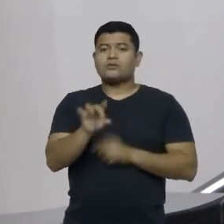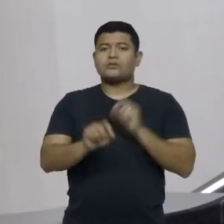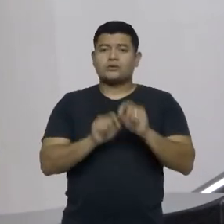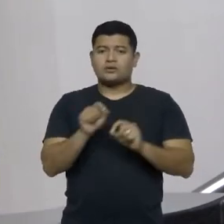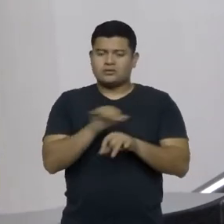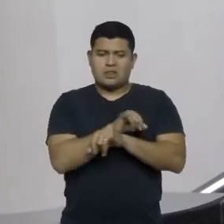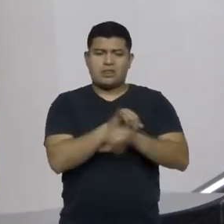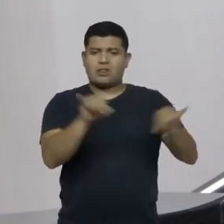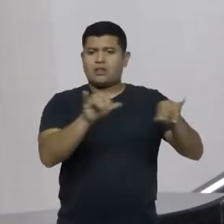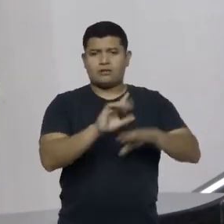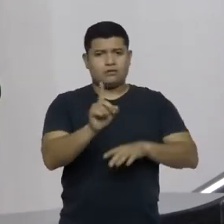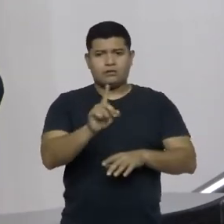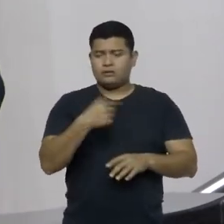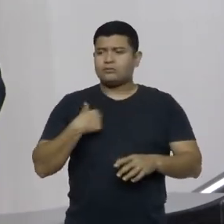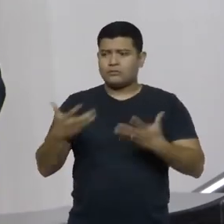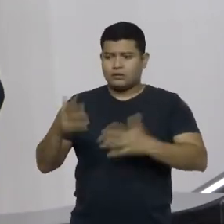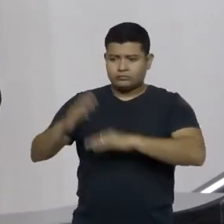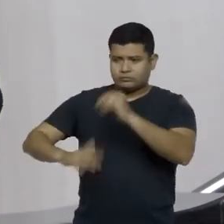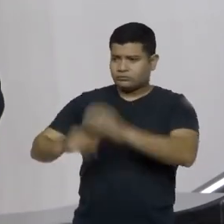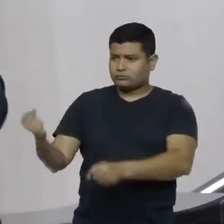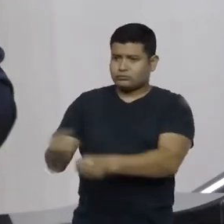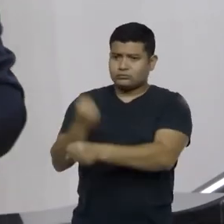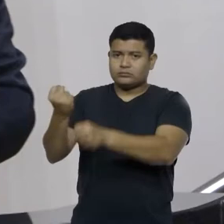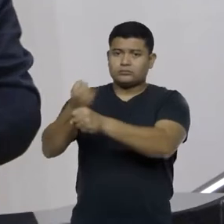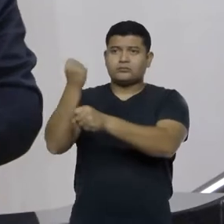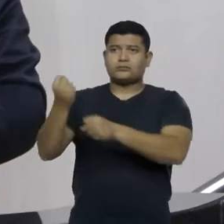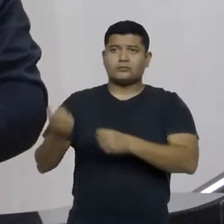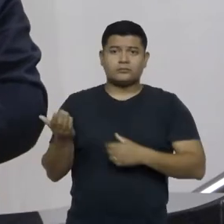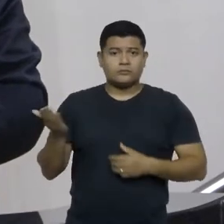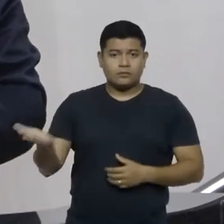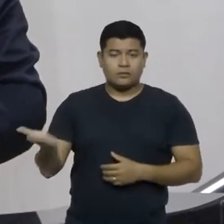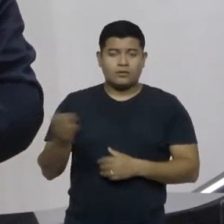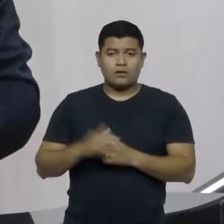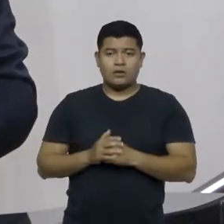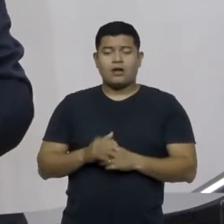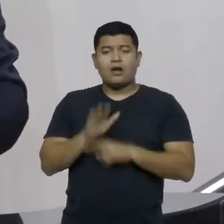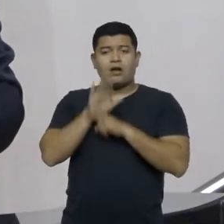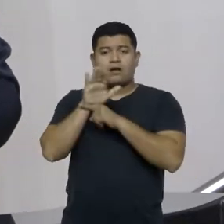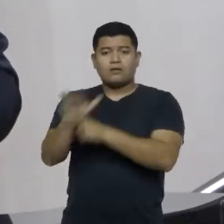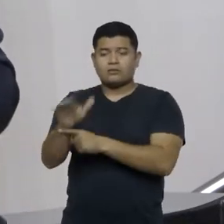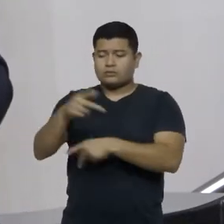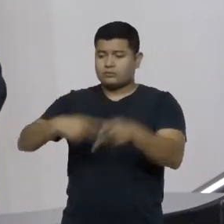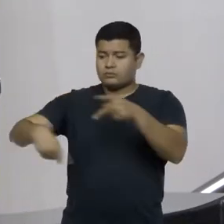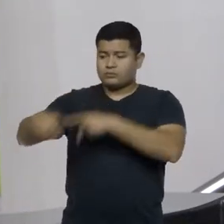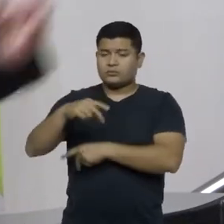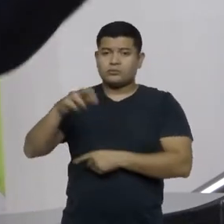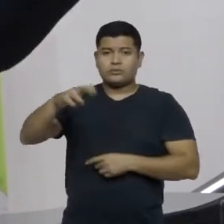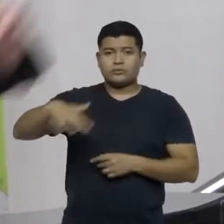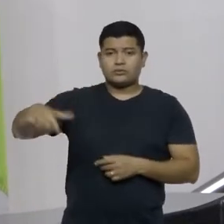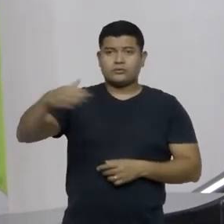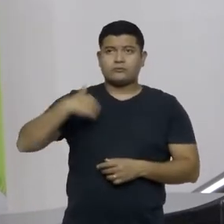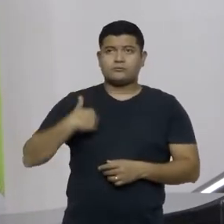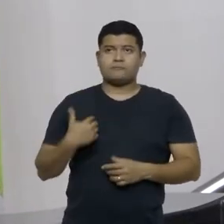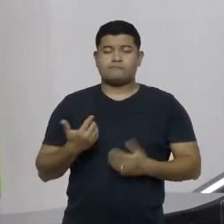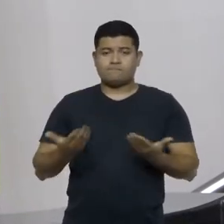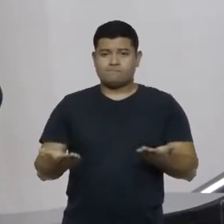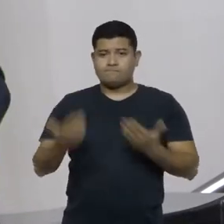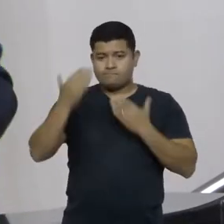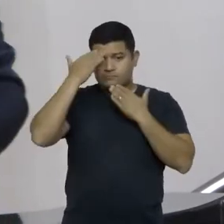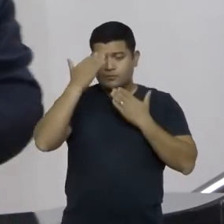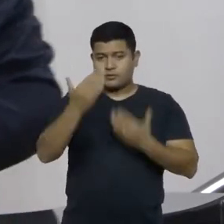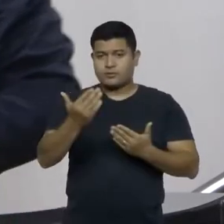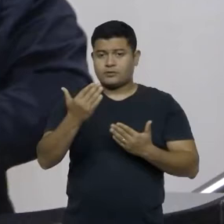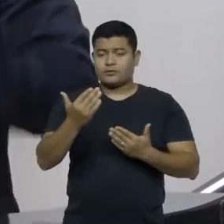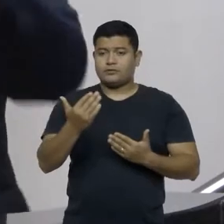aconteça e esteja lá servindo a população do nosso município e lá da nossa região. Seria isso em tempo ainda, presidente, dizer